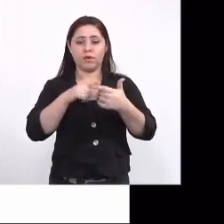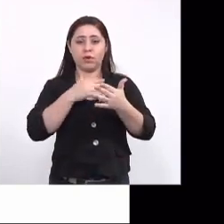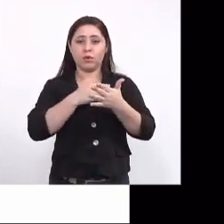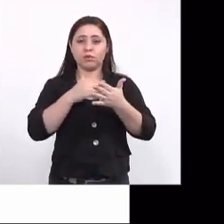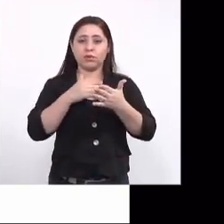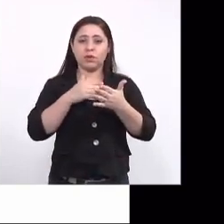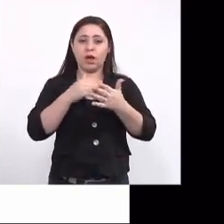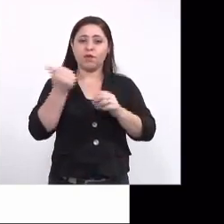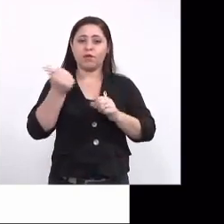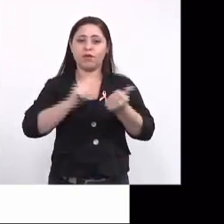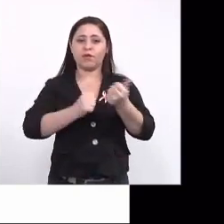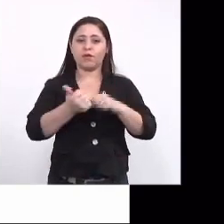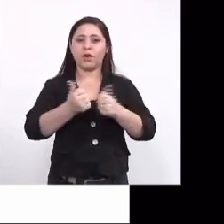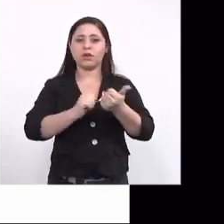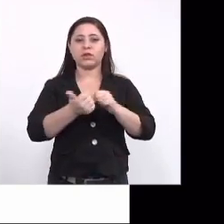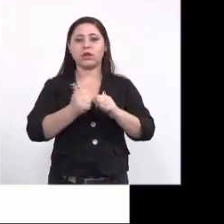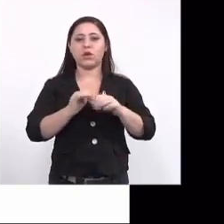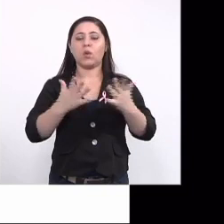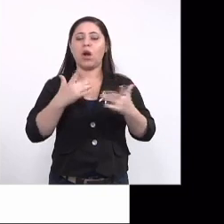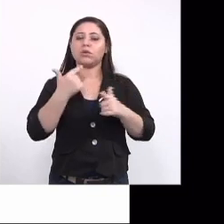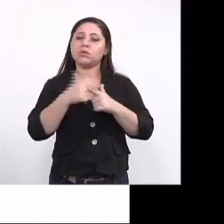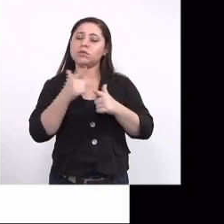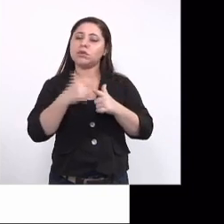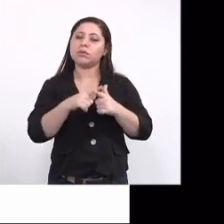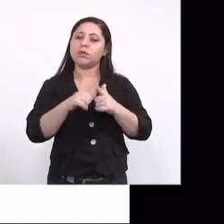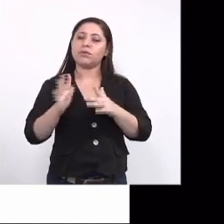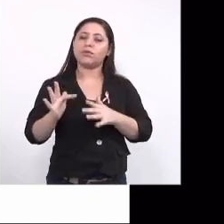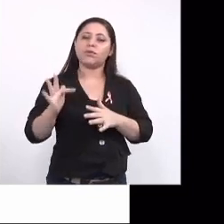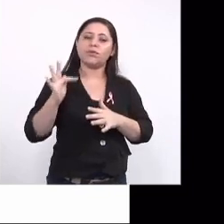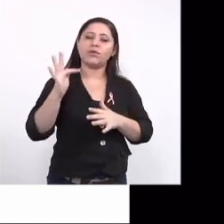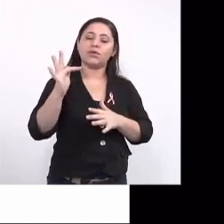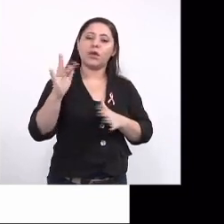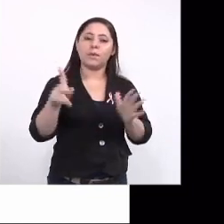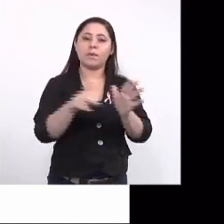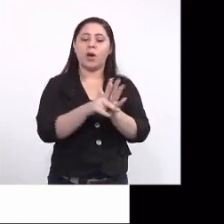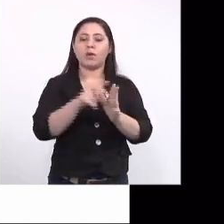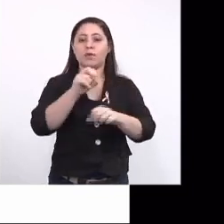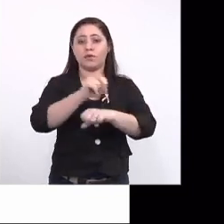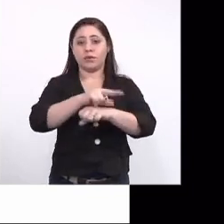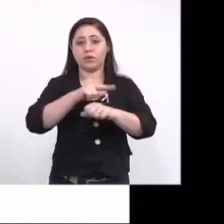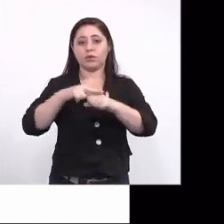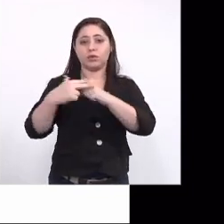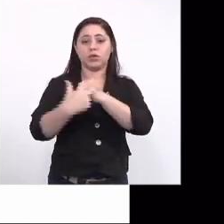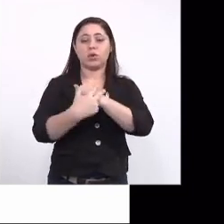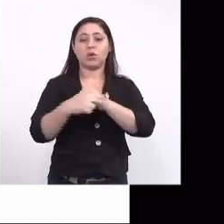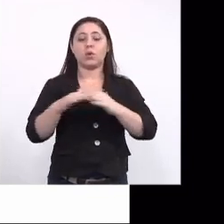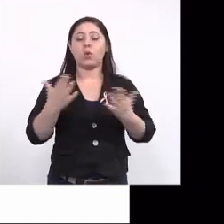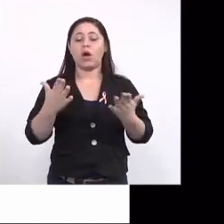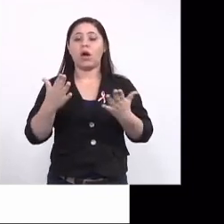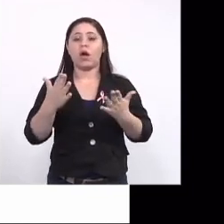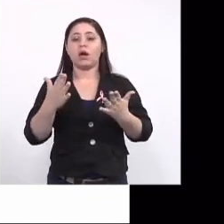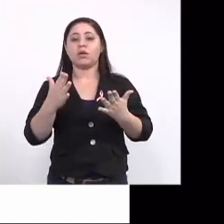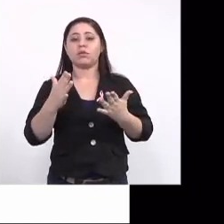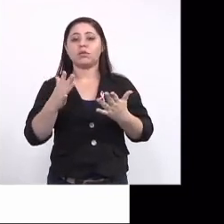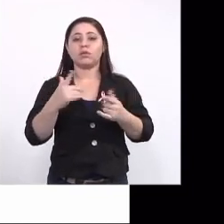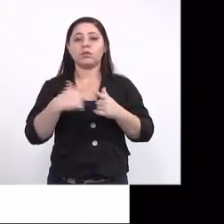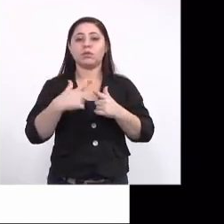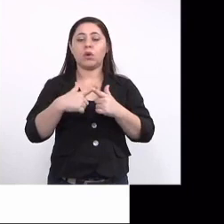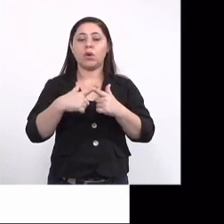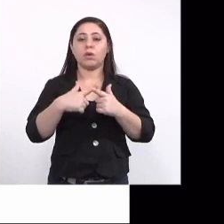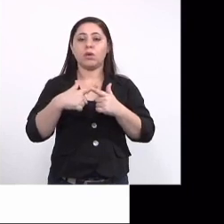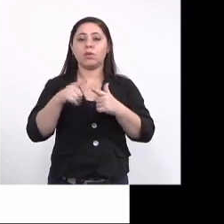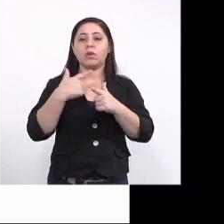vai avaliar os desfechos tardios, possivelmente associados ao Zika, e quais são os fatores de risco associados com esses